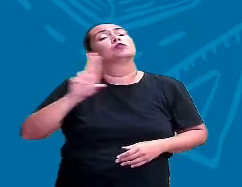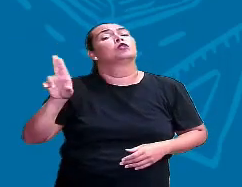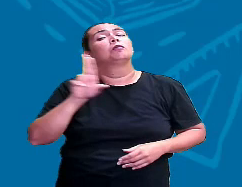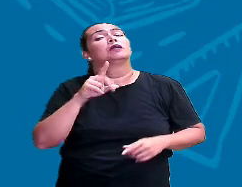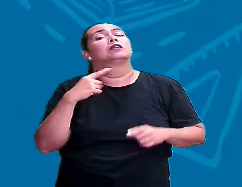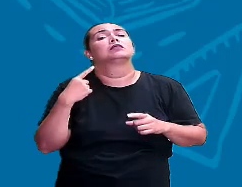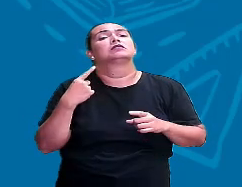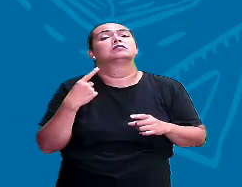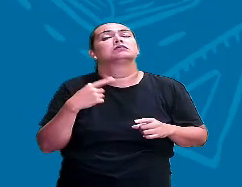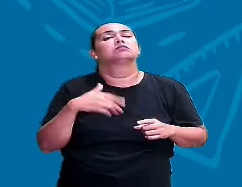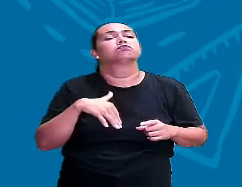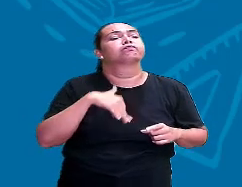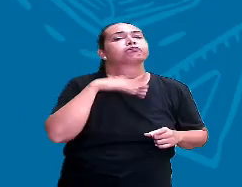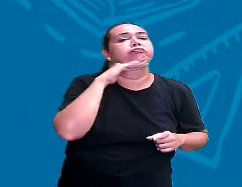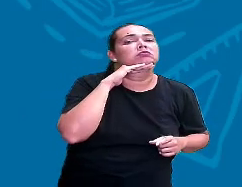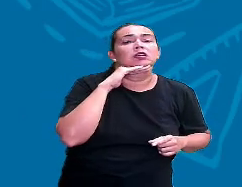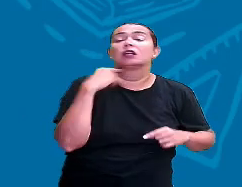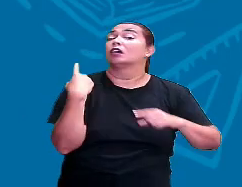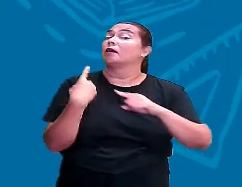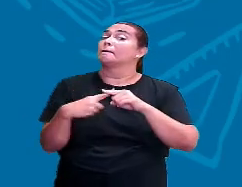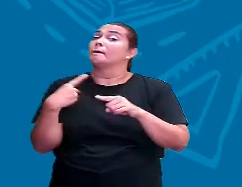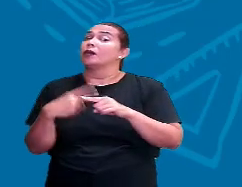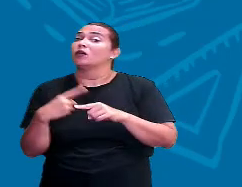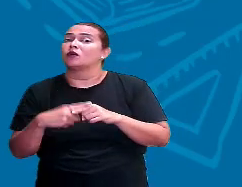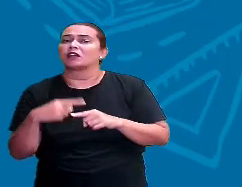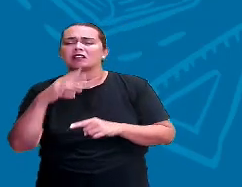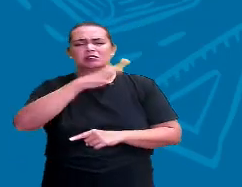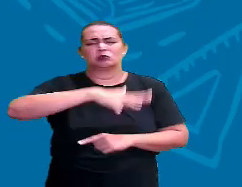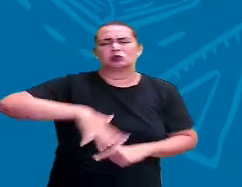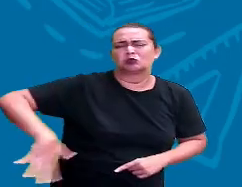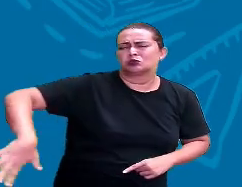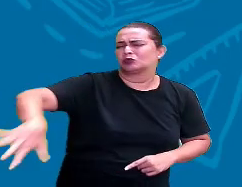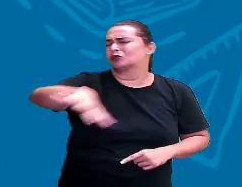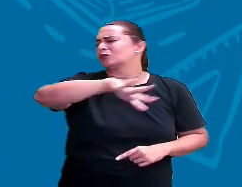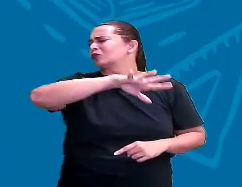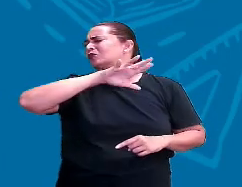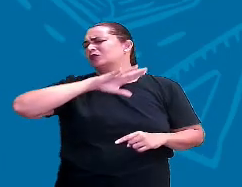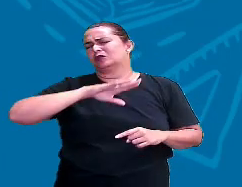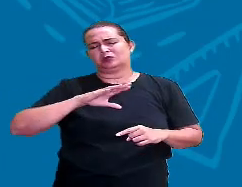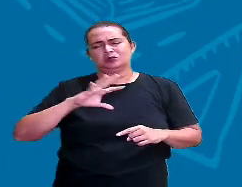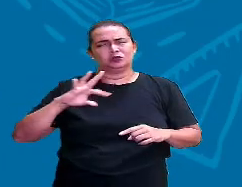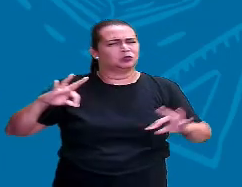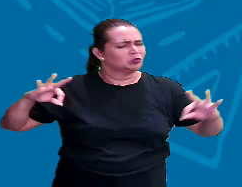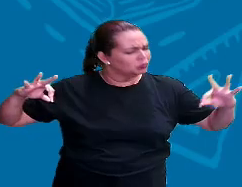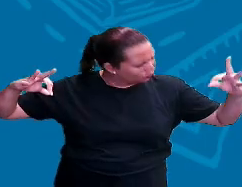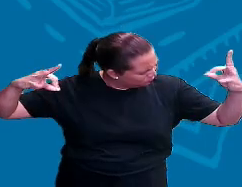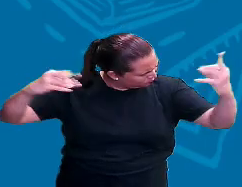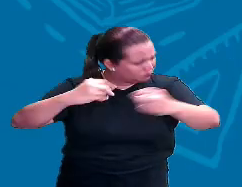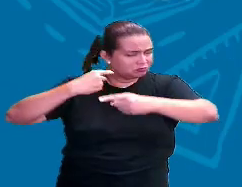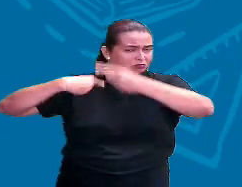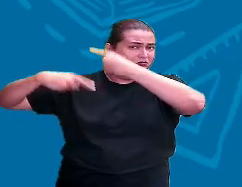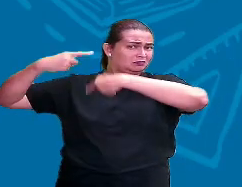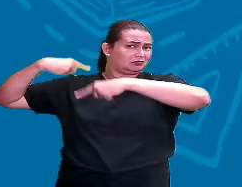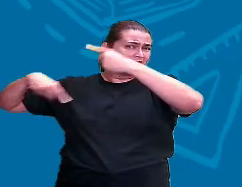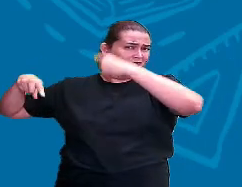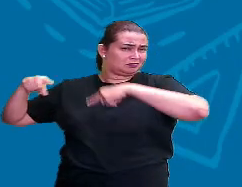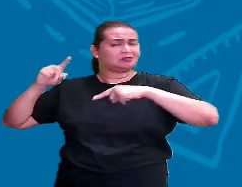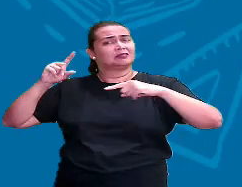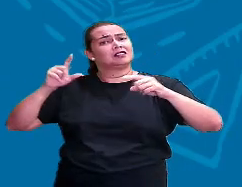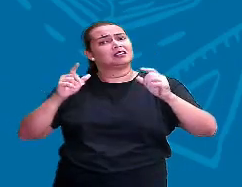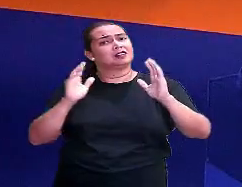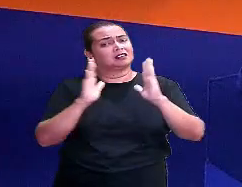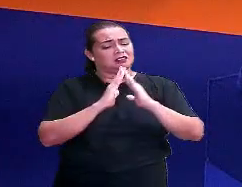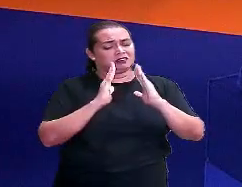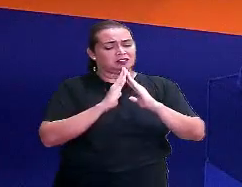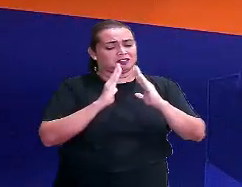Por quê? Por quê? Porque muitos, muitos dos nossos antepassados vinham da